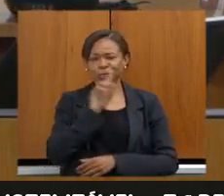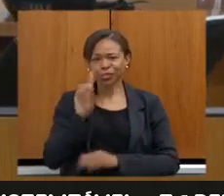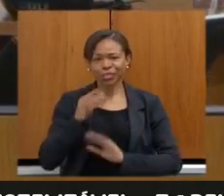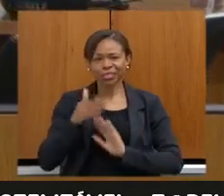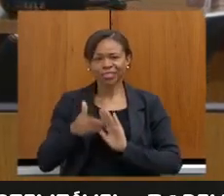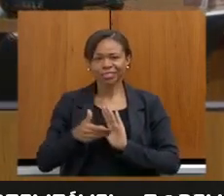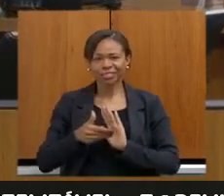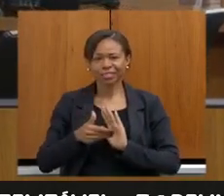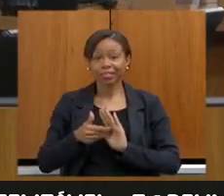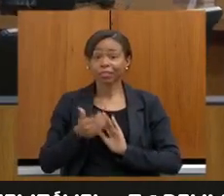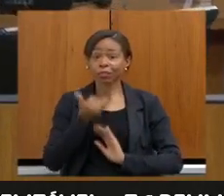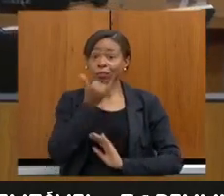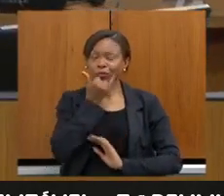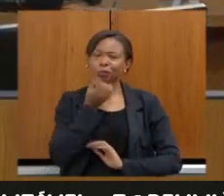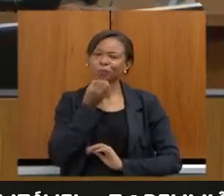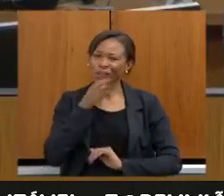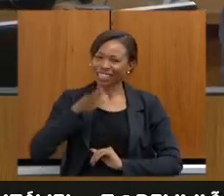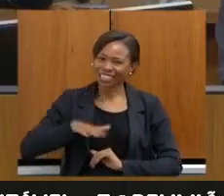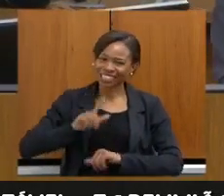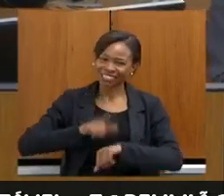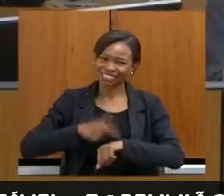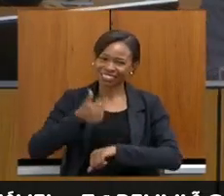Ou melhor, boa tarde, são meio-dia.